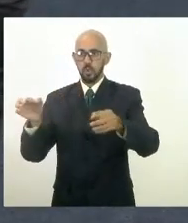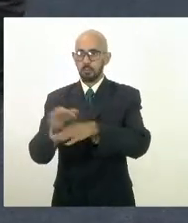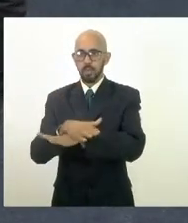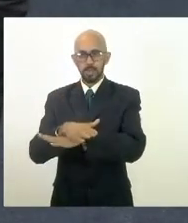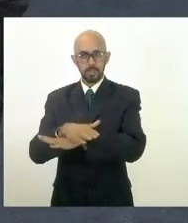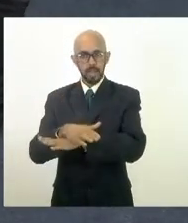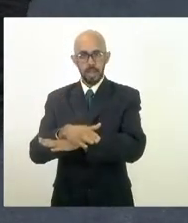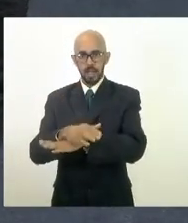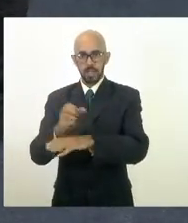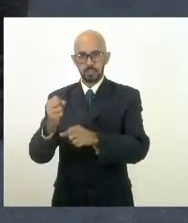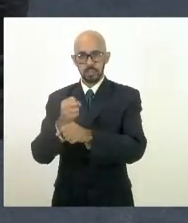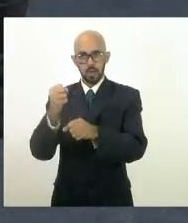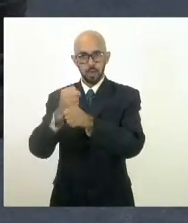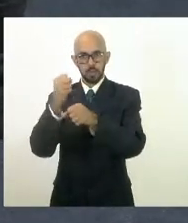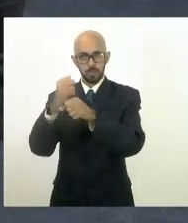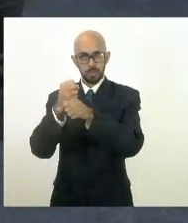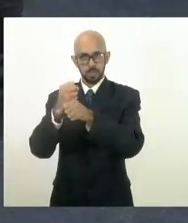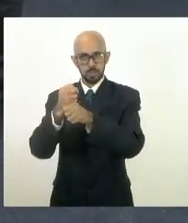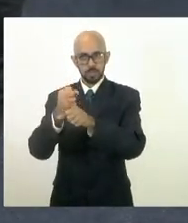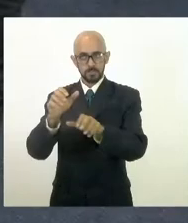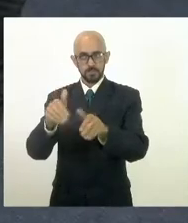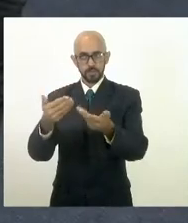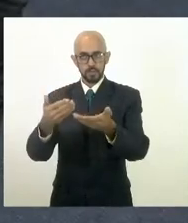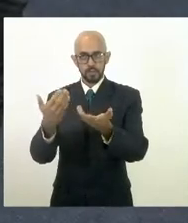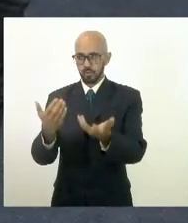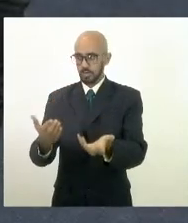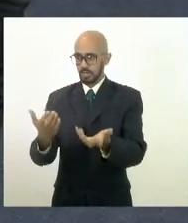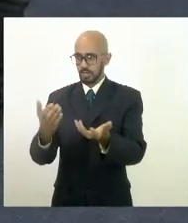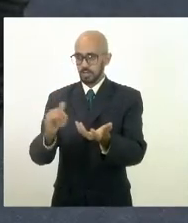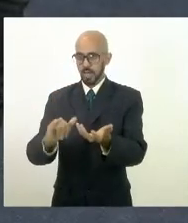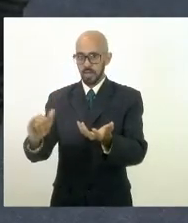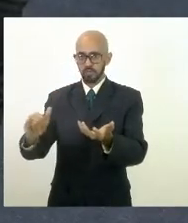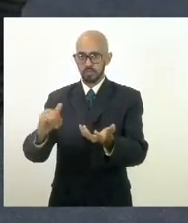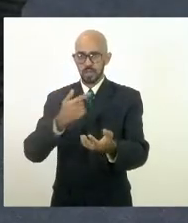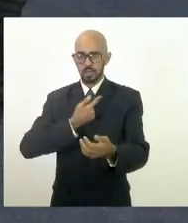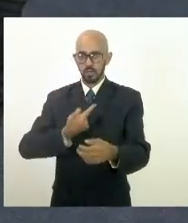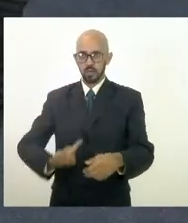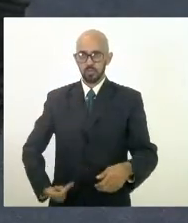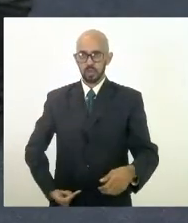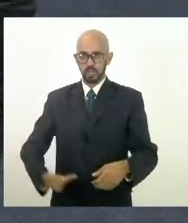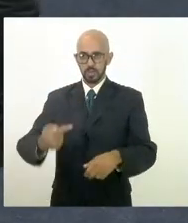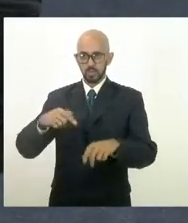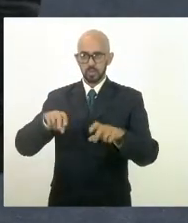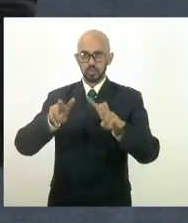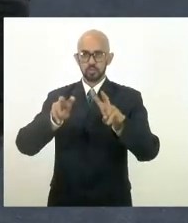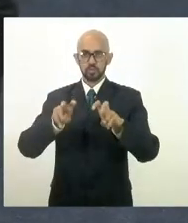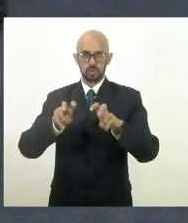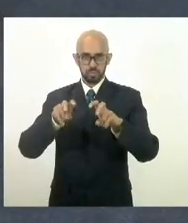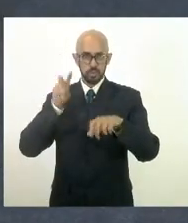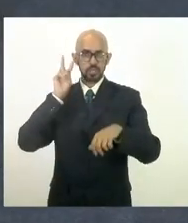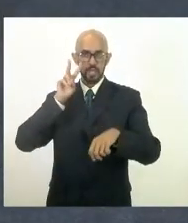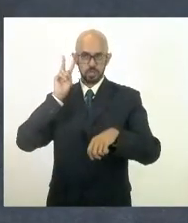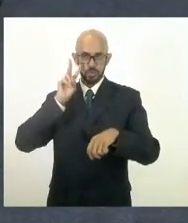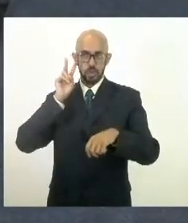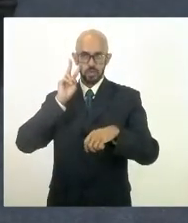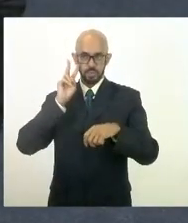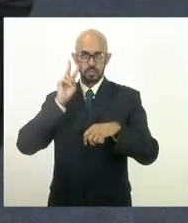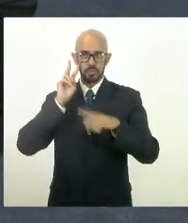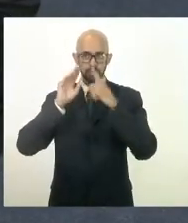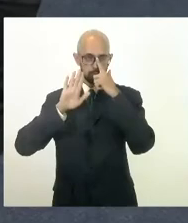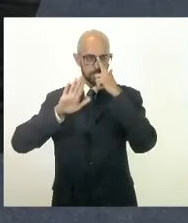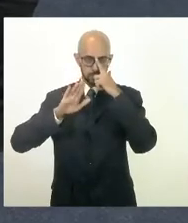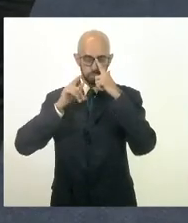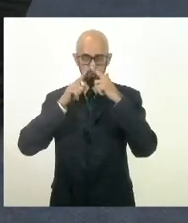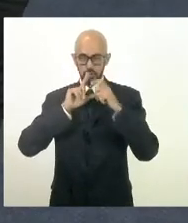obra. eu queria ter avisado ao governador sobre esse histórico, Sr. Presidente, mas